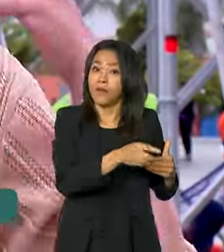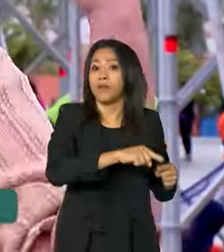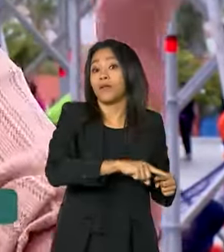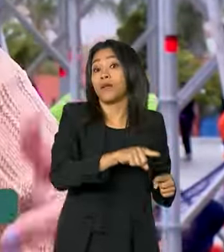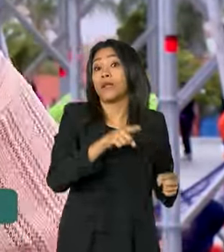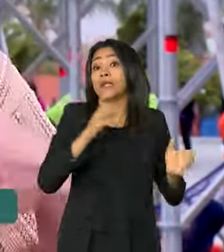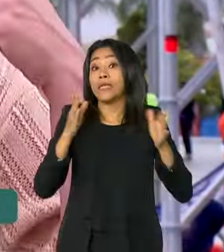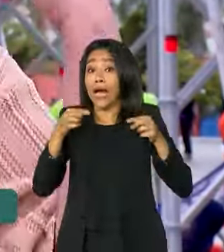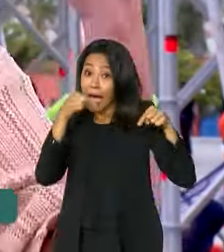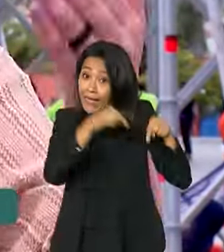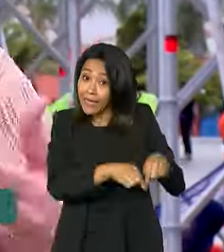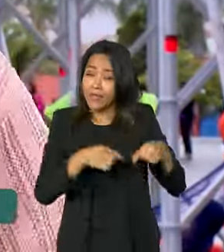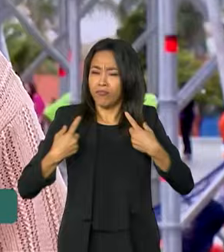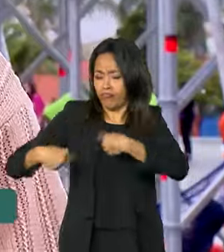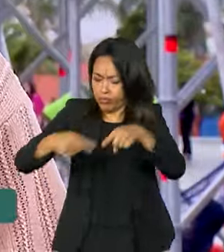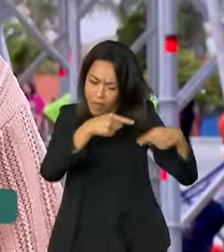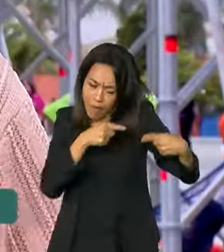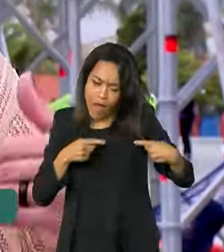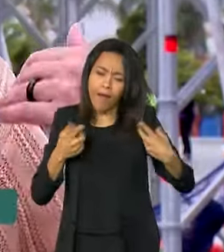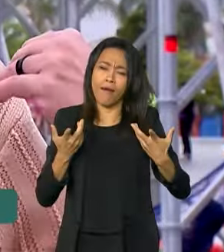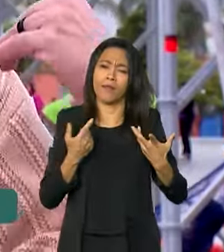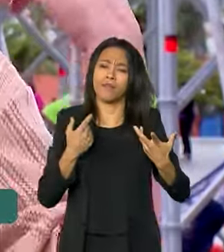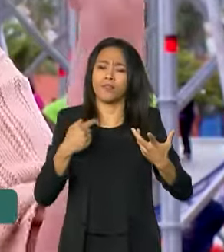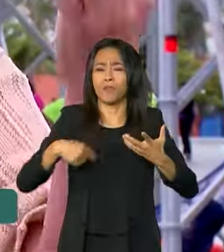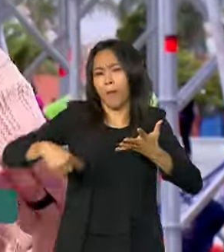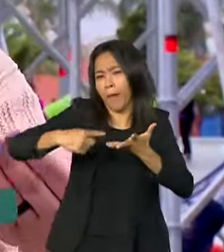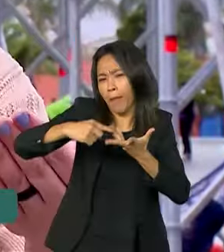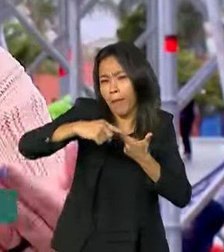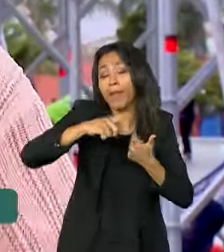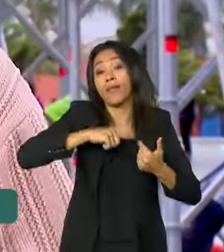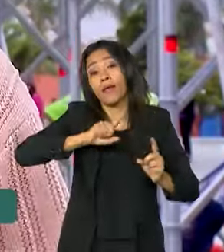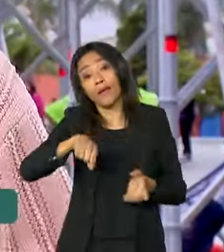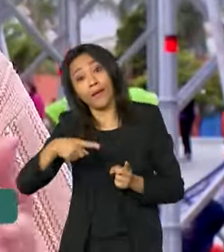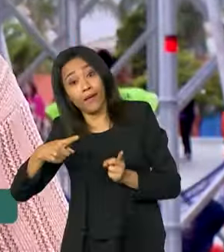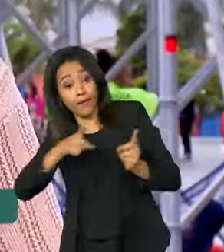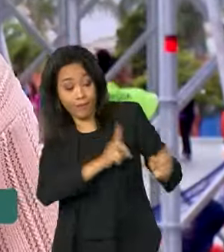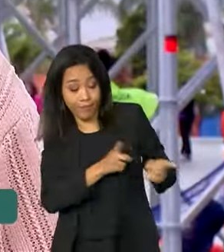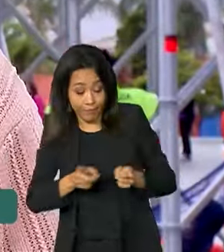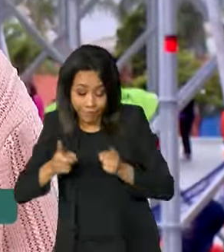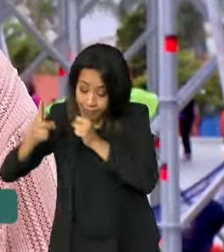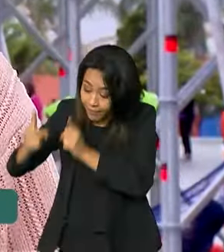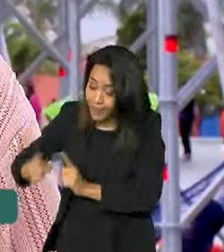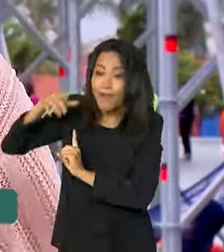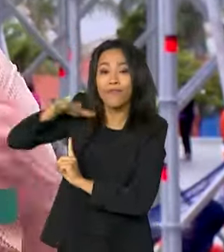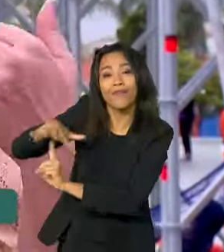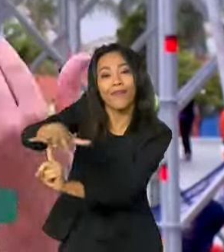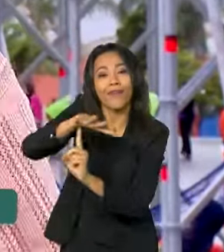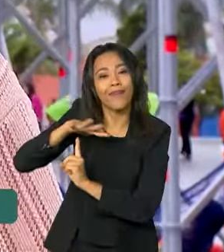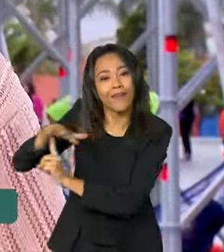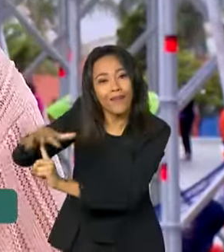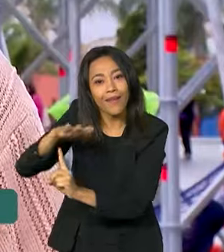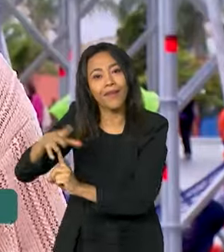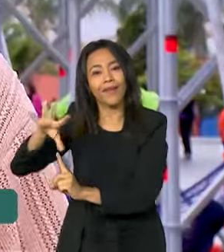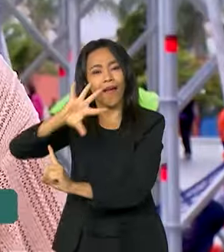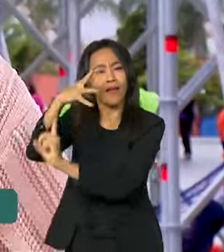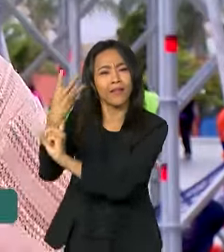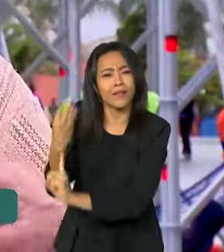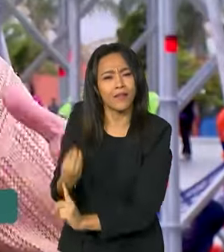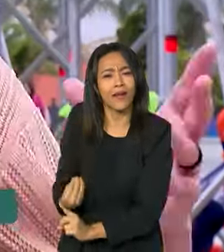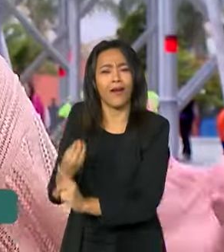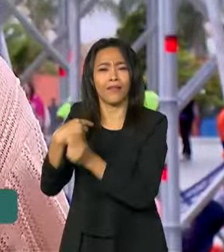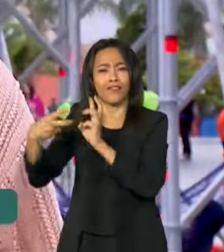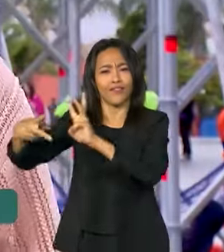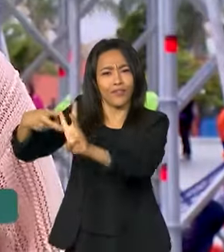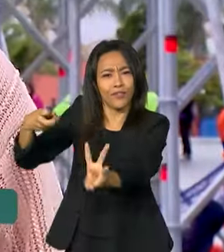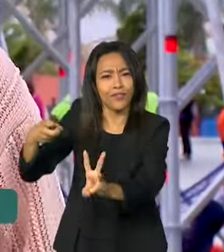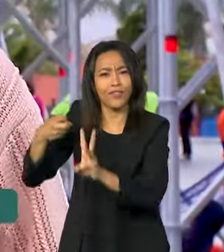Social, além dos debates, todas as discussões, nós temos uma feira também com produtos da agricultura familiar, com artesanatos indígenas,